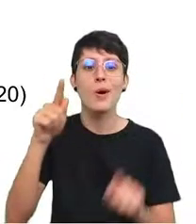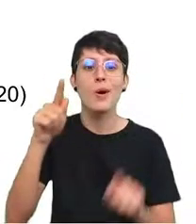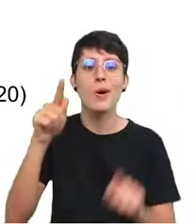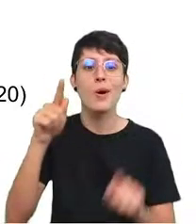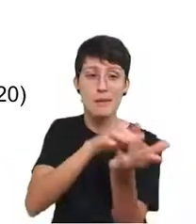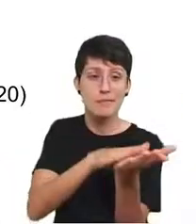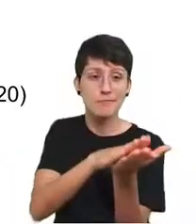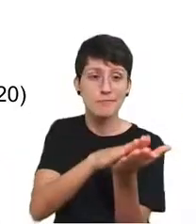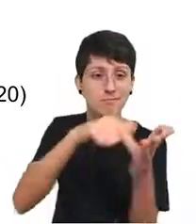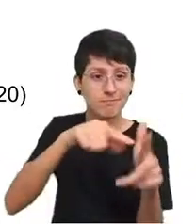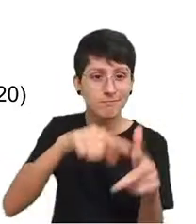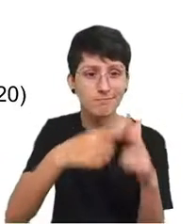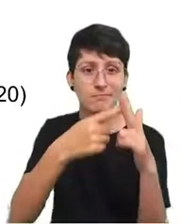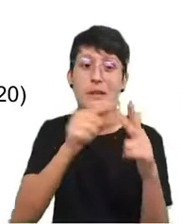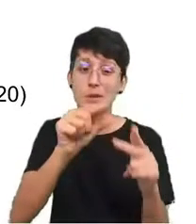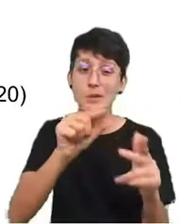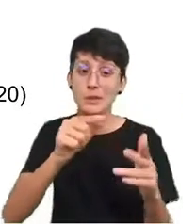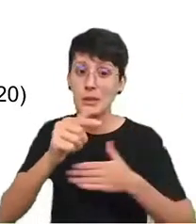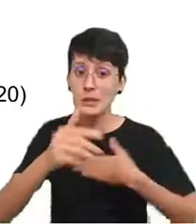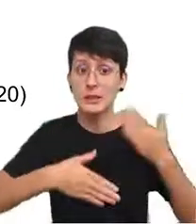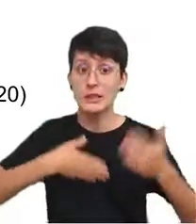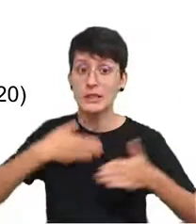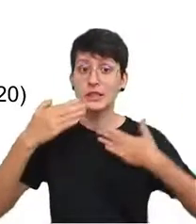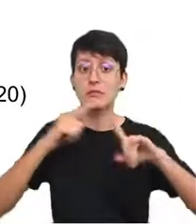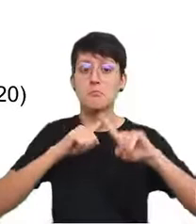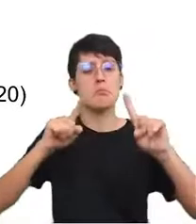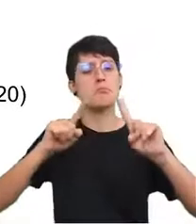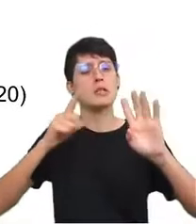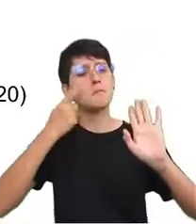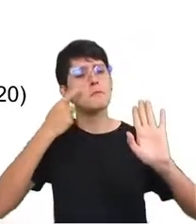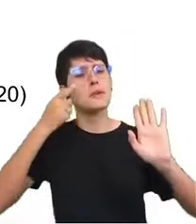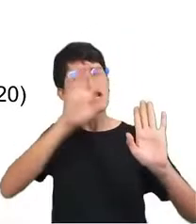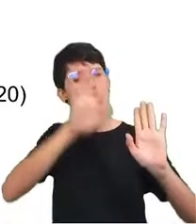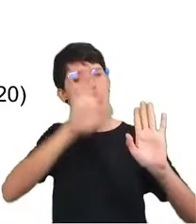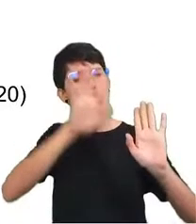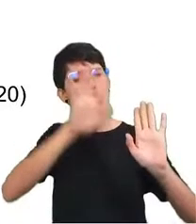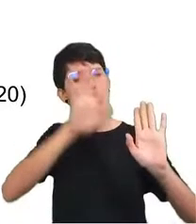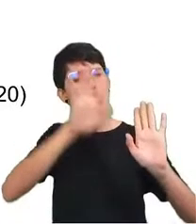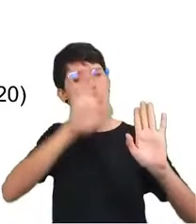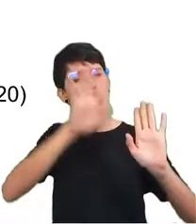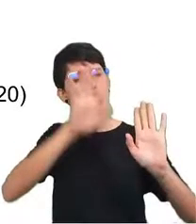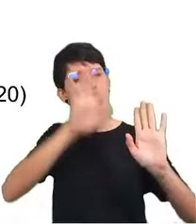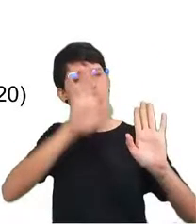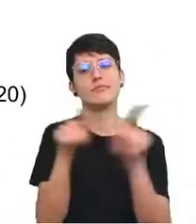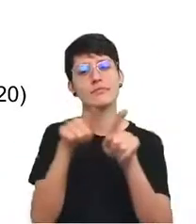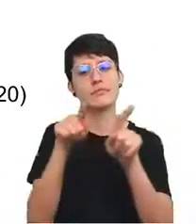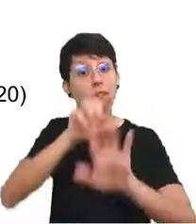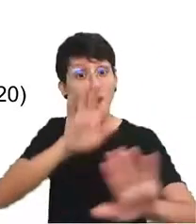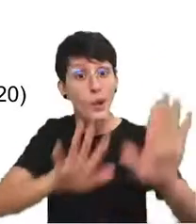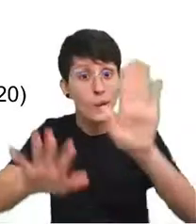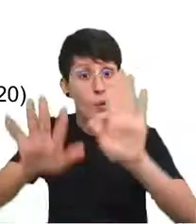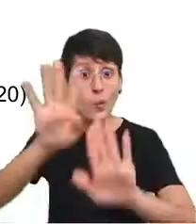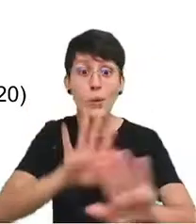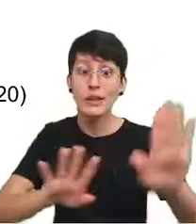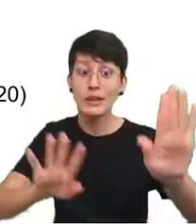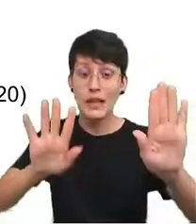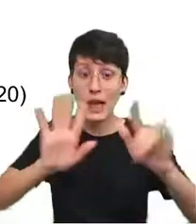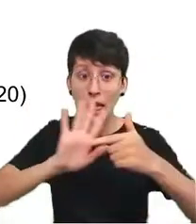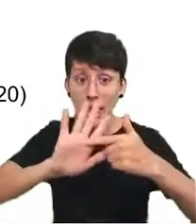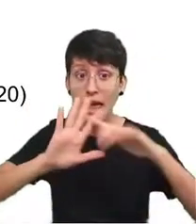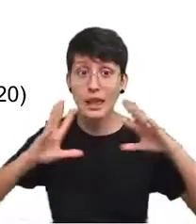assustador, mas eu acho que no geral é bem vantajoso eu diria também cuidado com a transparência. Muitas dessas novas